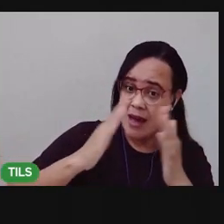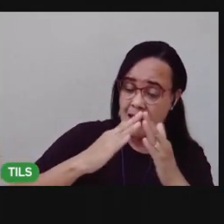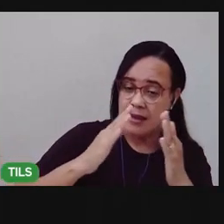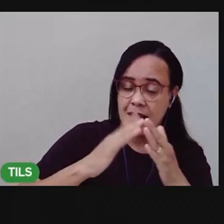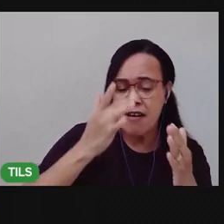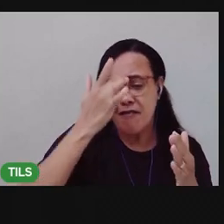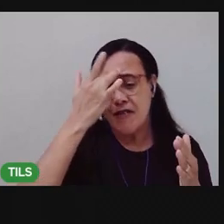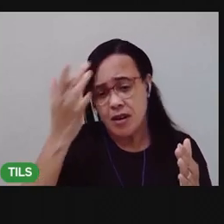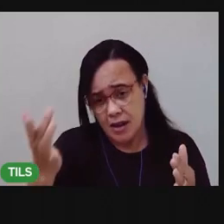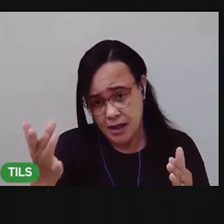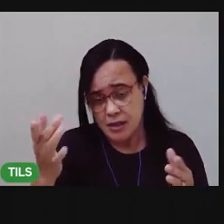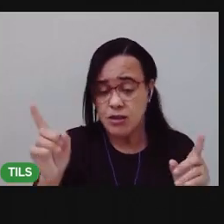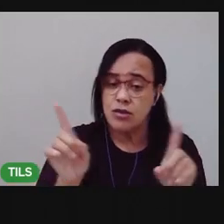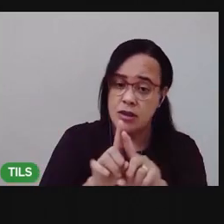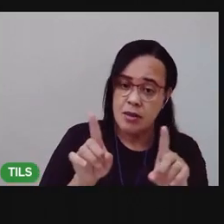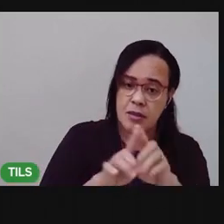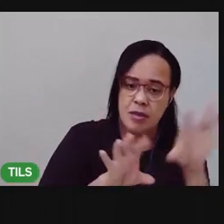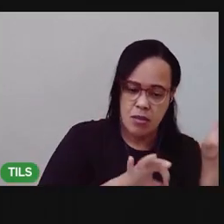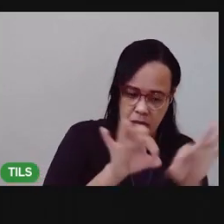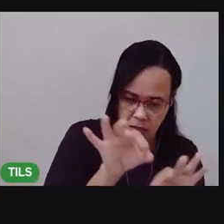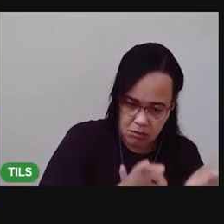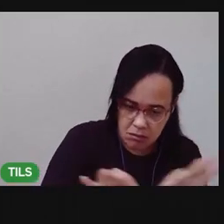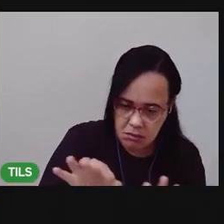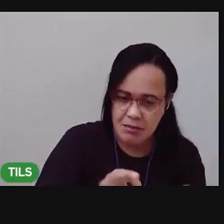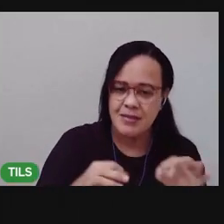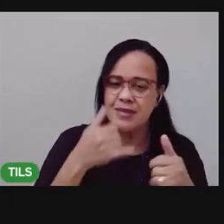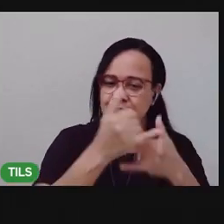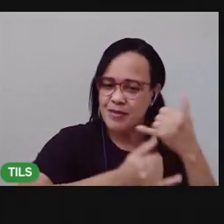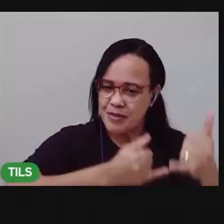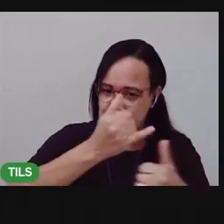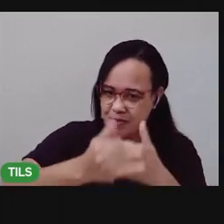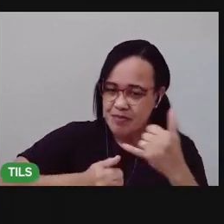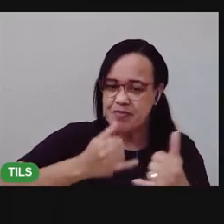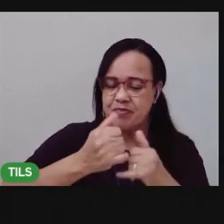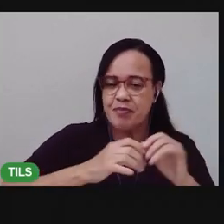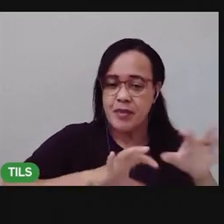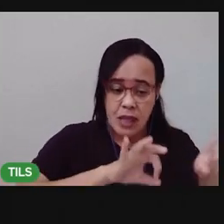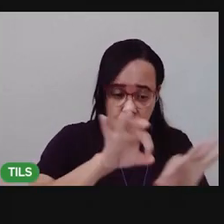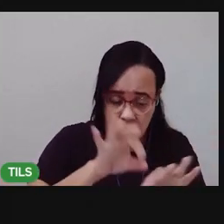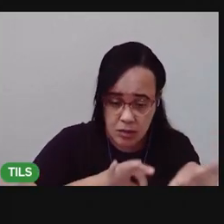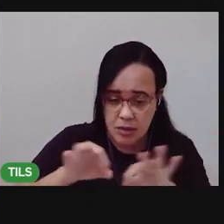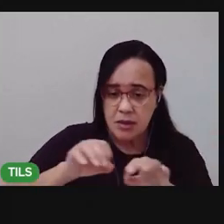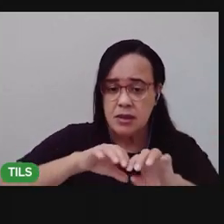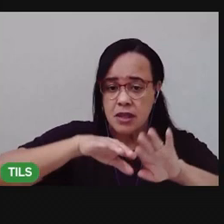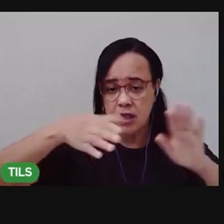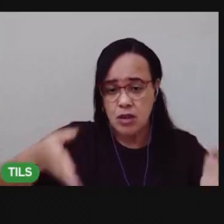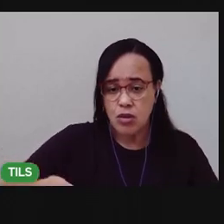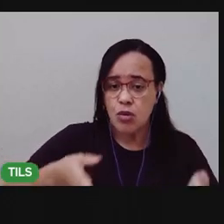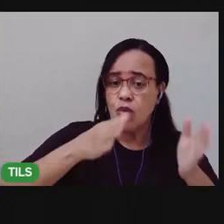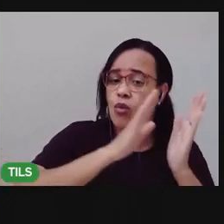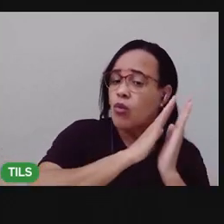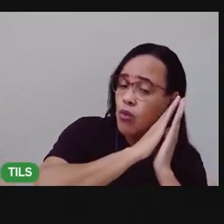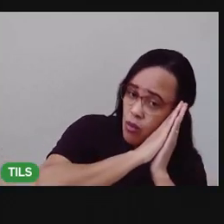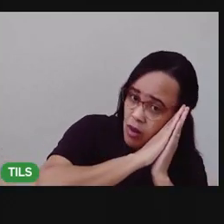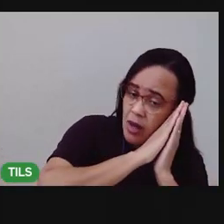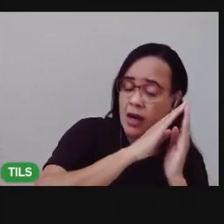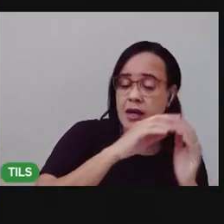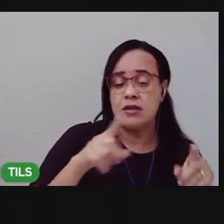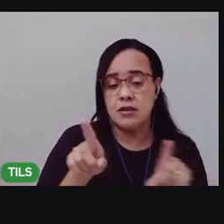organizando seus brinquedos, arrumando seu quarto, cuidando de um animal de estimação, por exemplo.